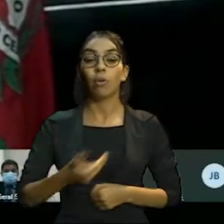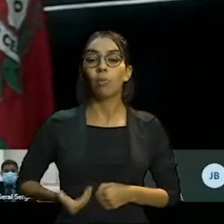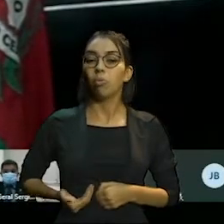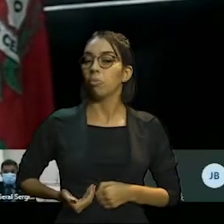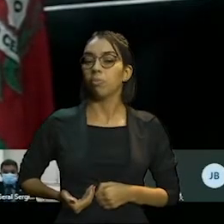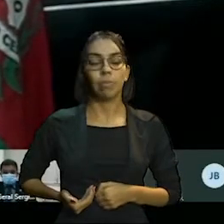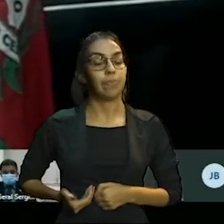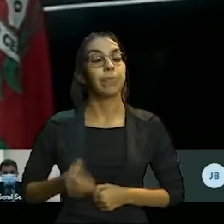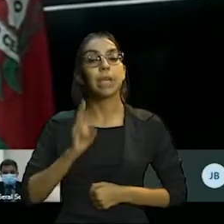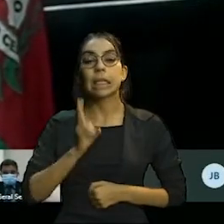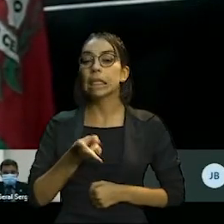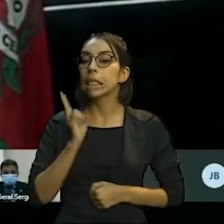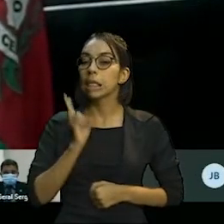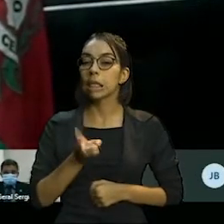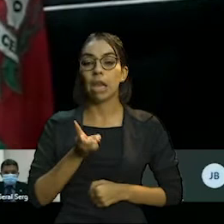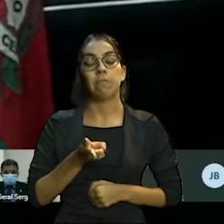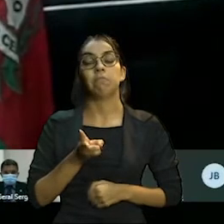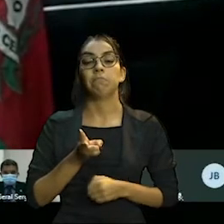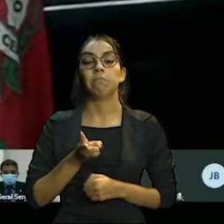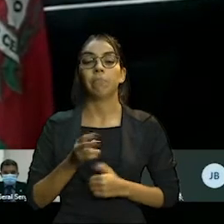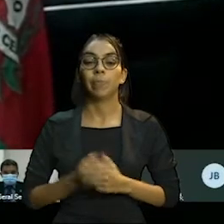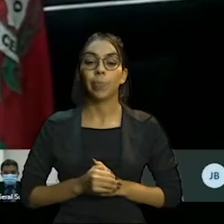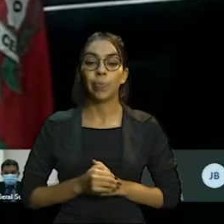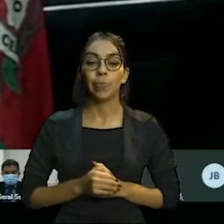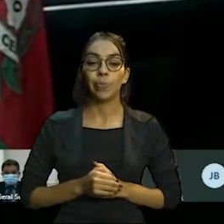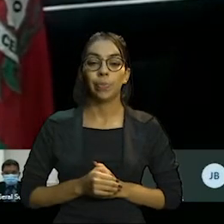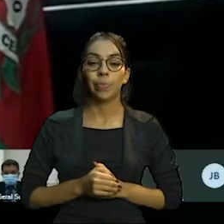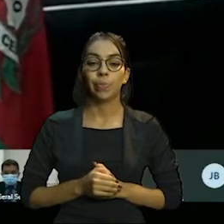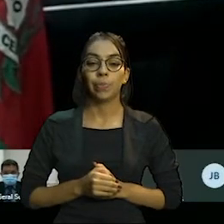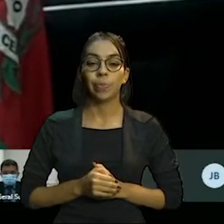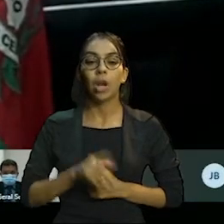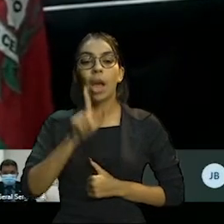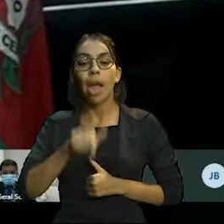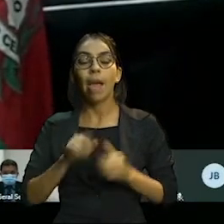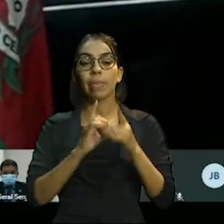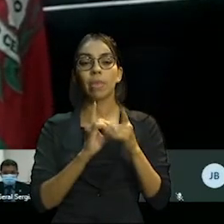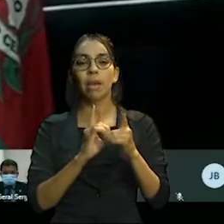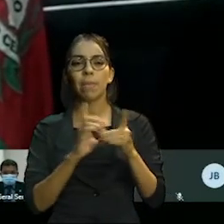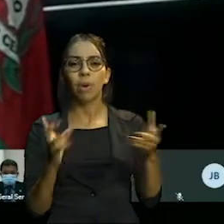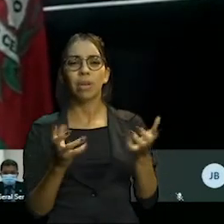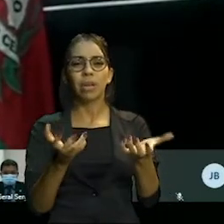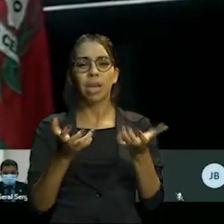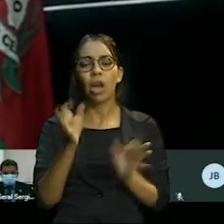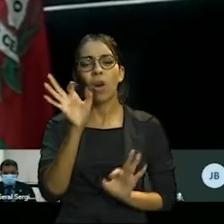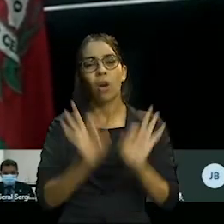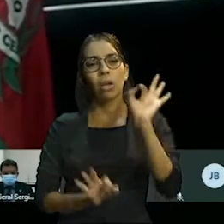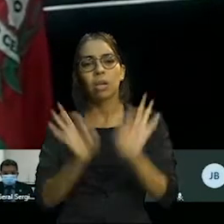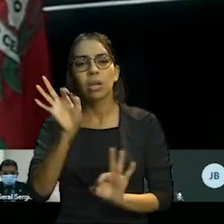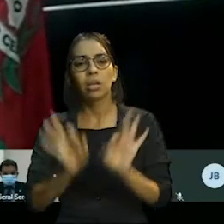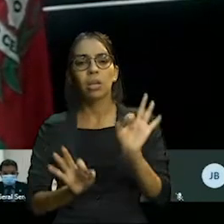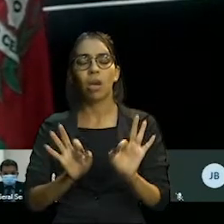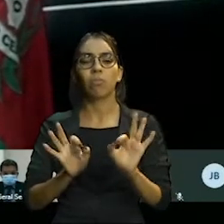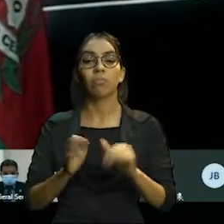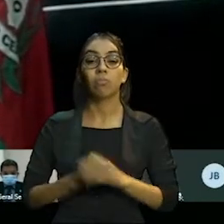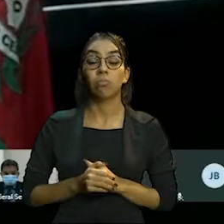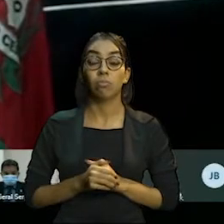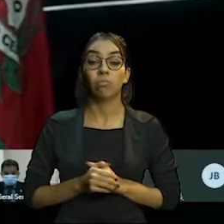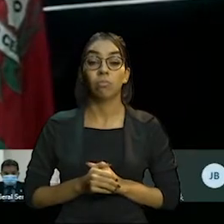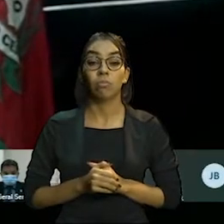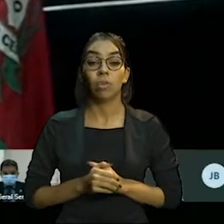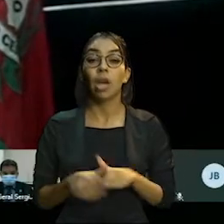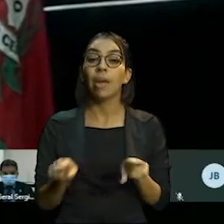essencial à função judicial do Estado, sendo propulsor do regime democrático, do ordenamento jurídico e fiel guardião dos